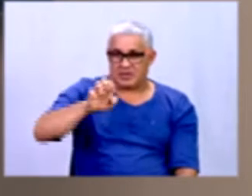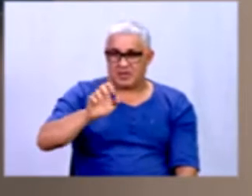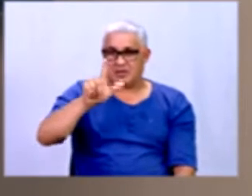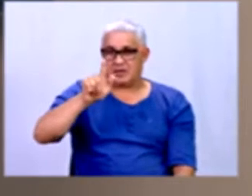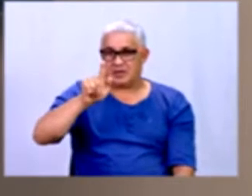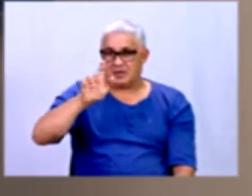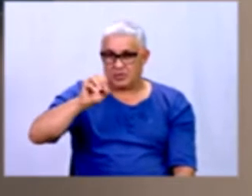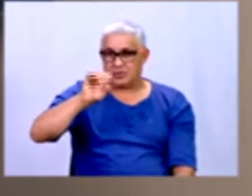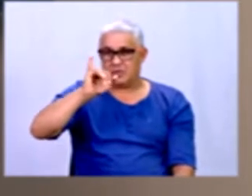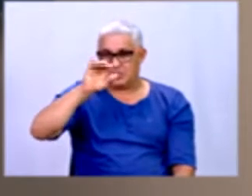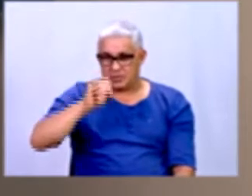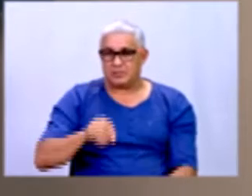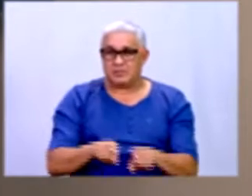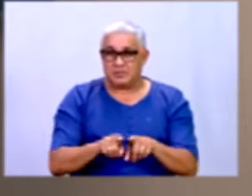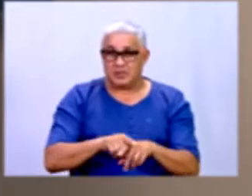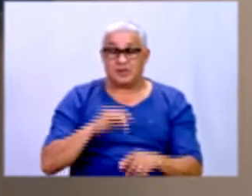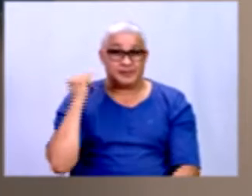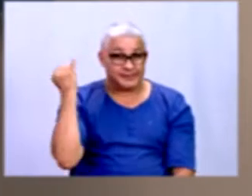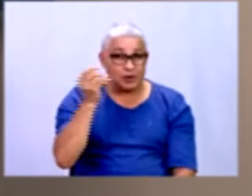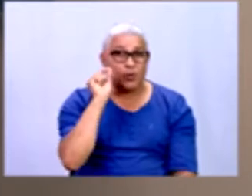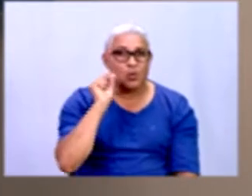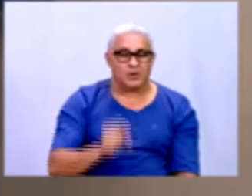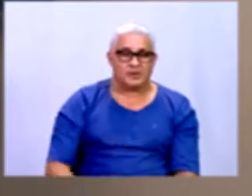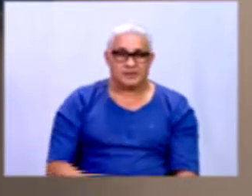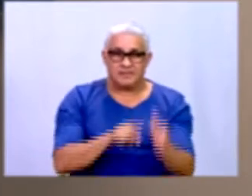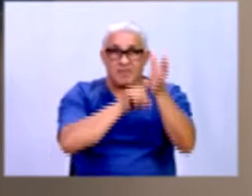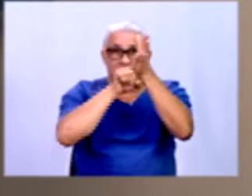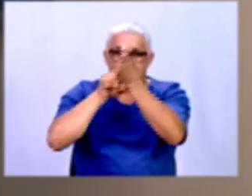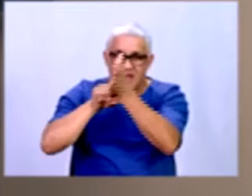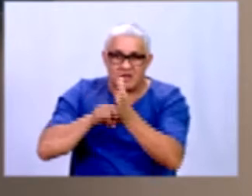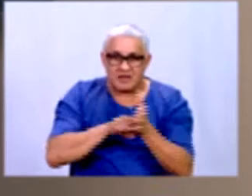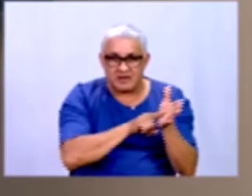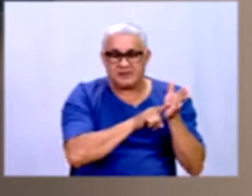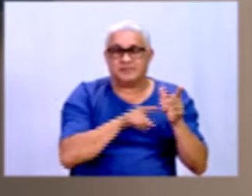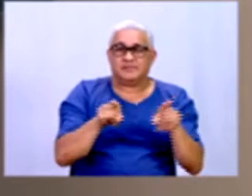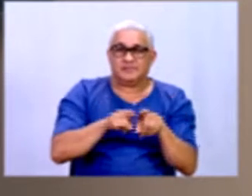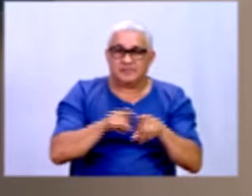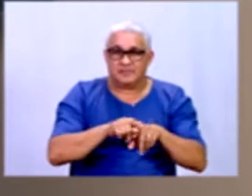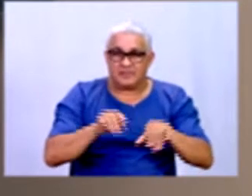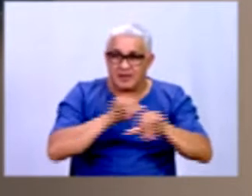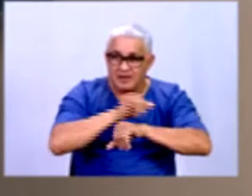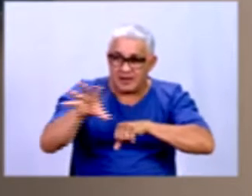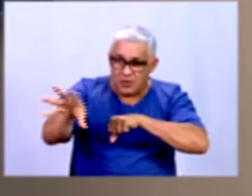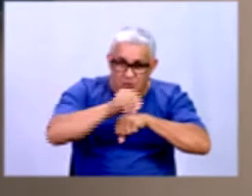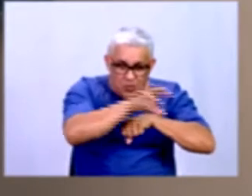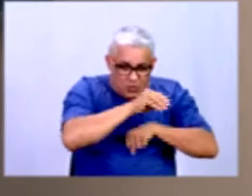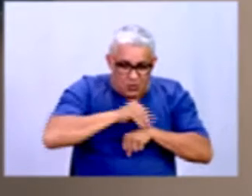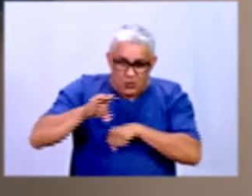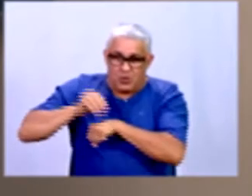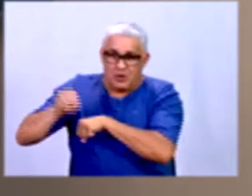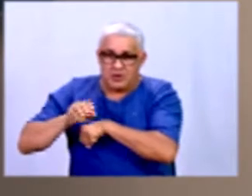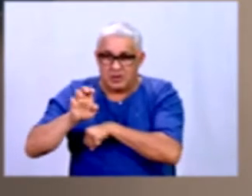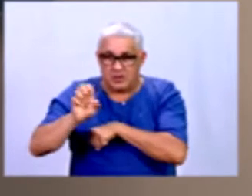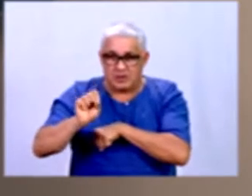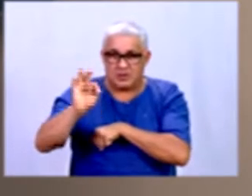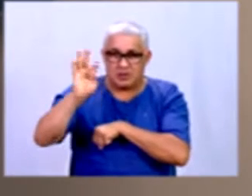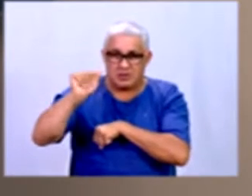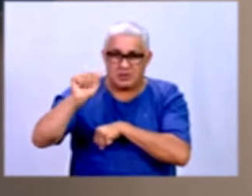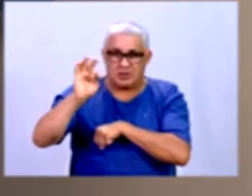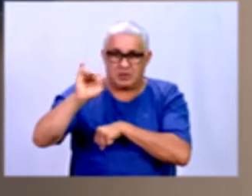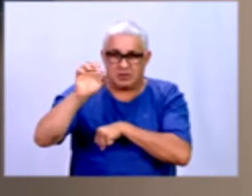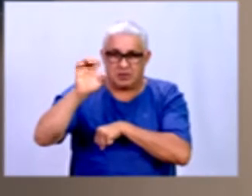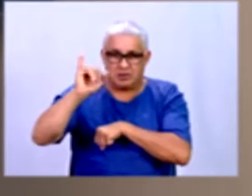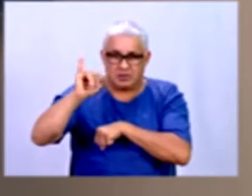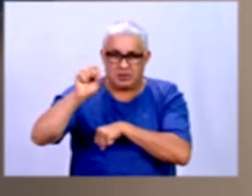fundamental, por exemplo, essas pesquisas, essa coleta de dados, essas informações que a